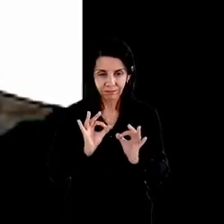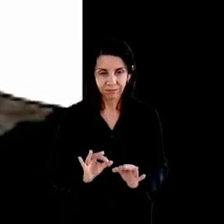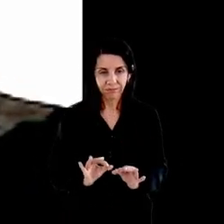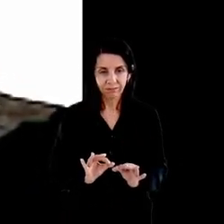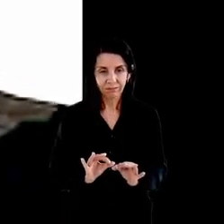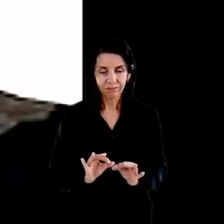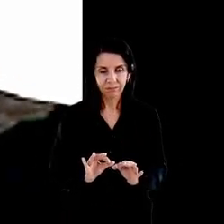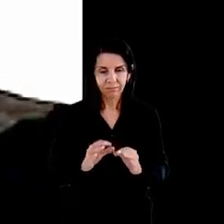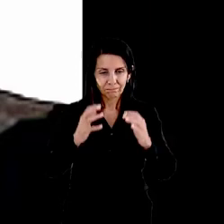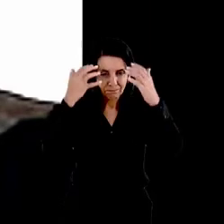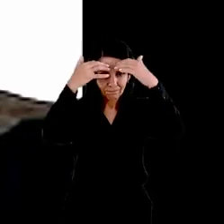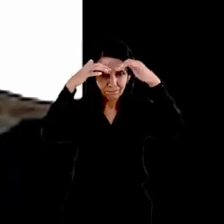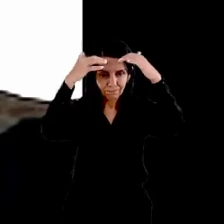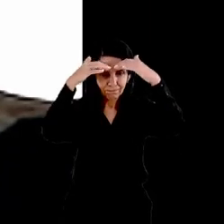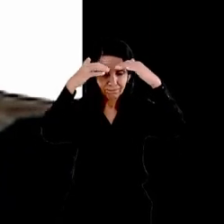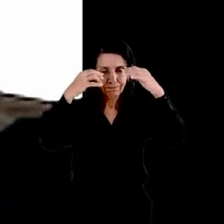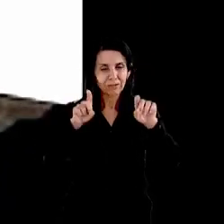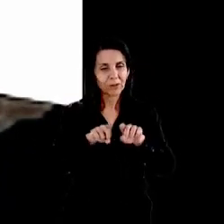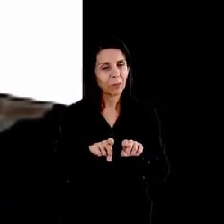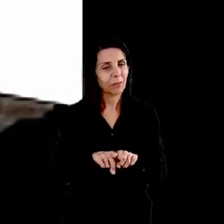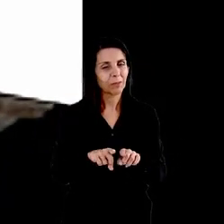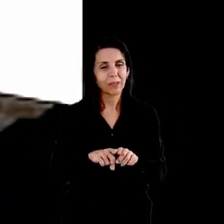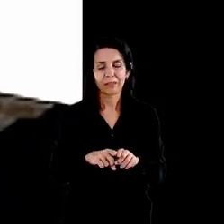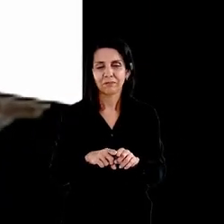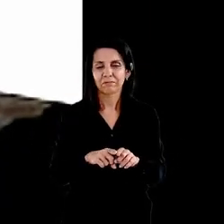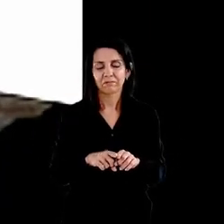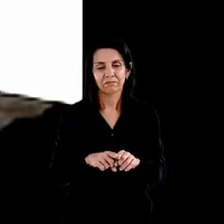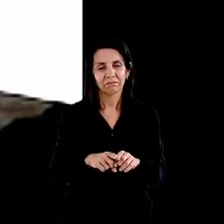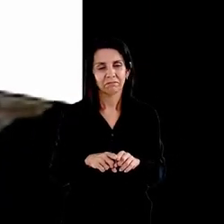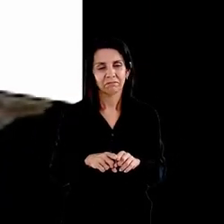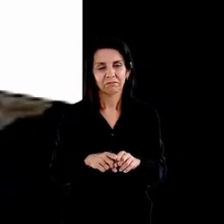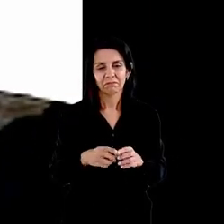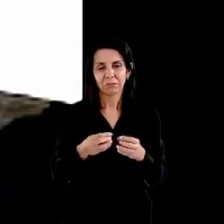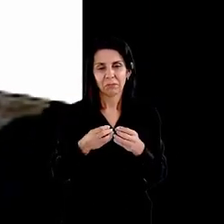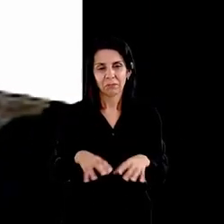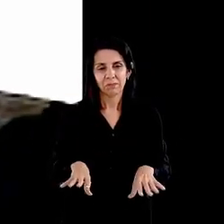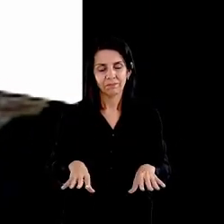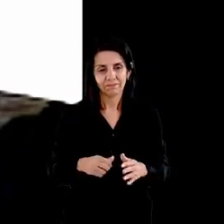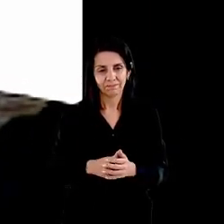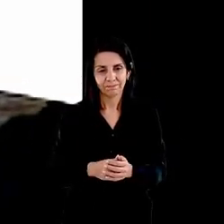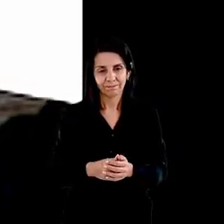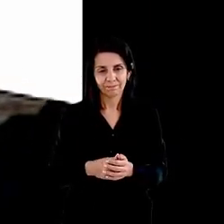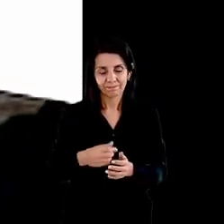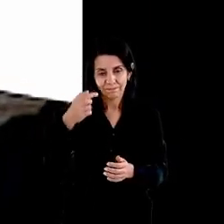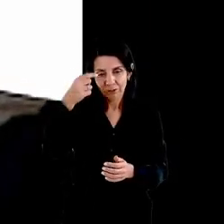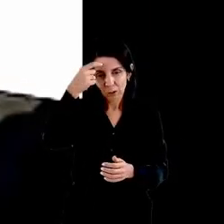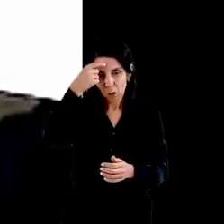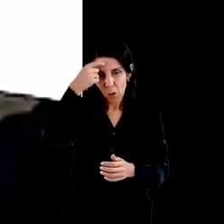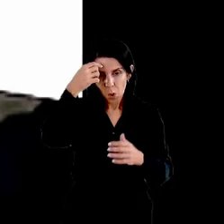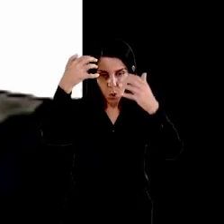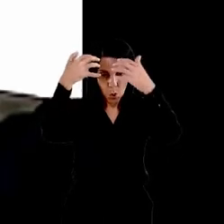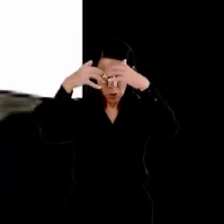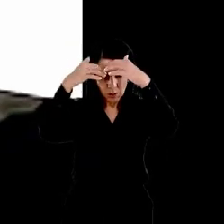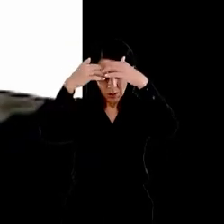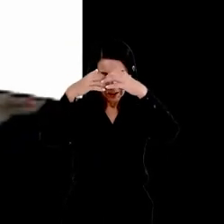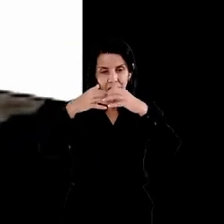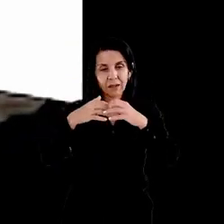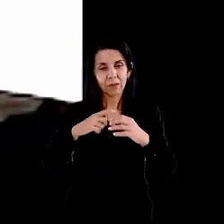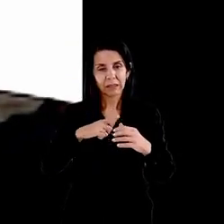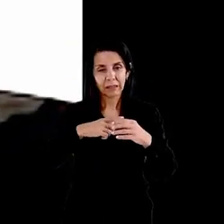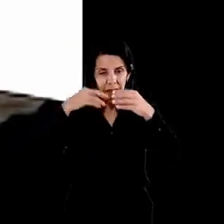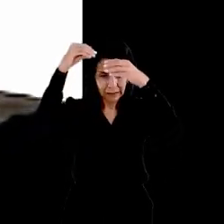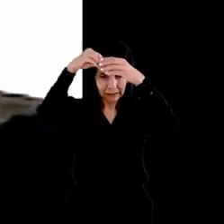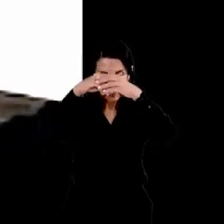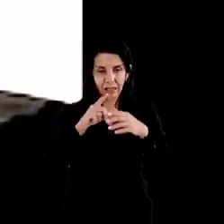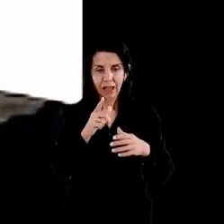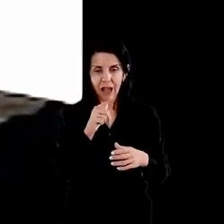cognitivas ficam seriamente prejudicadas o cérebro que tem 90% do seu volume composto de água fica menos